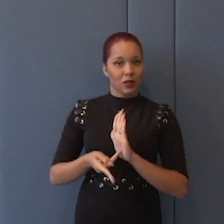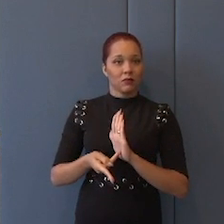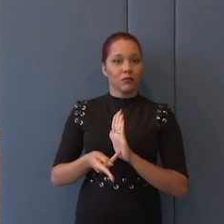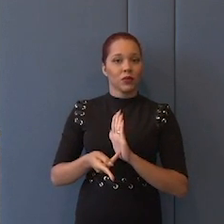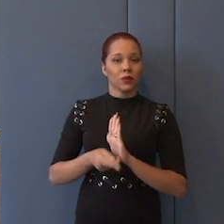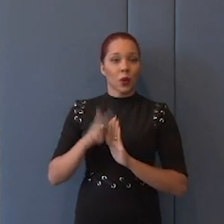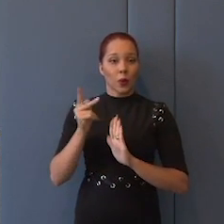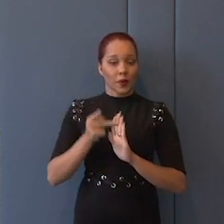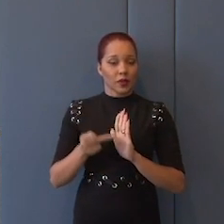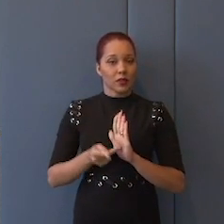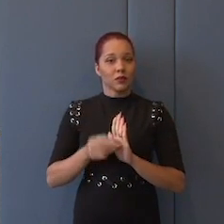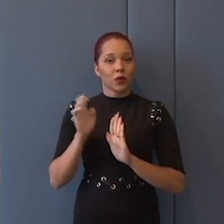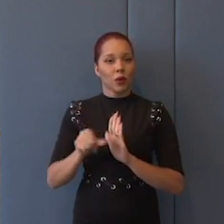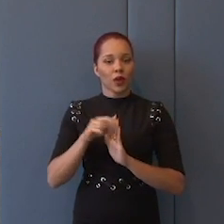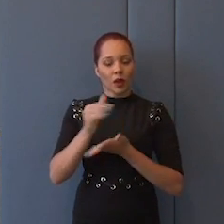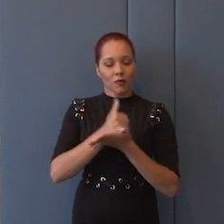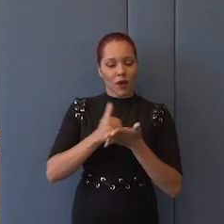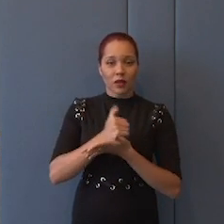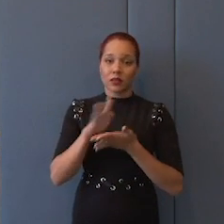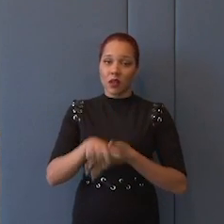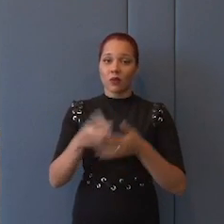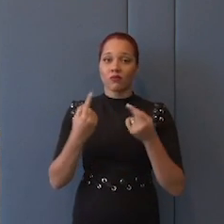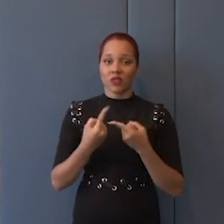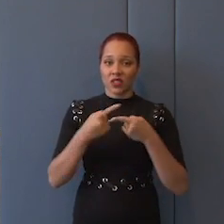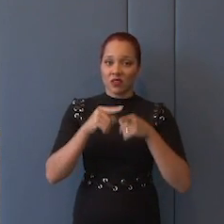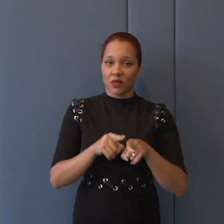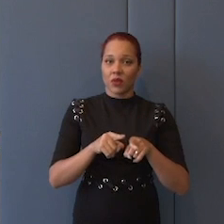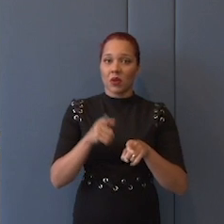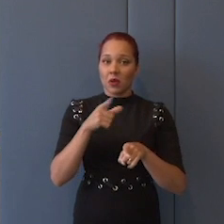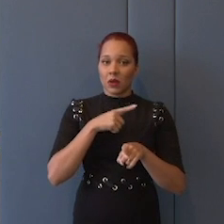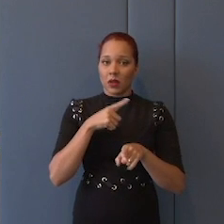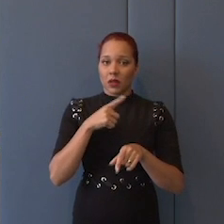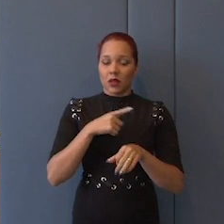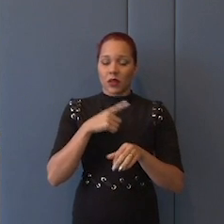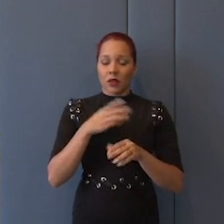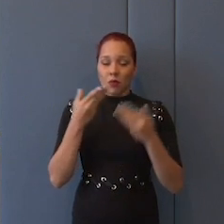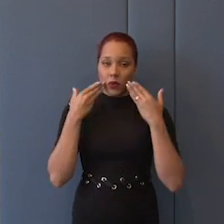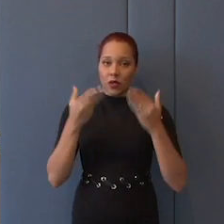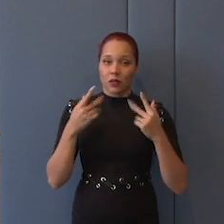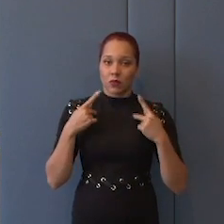balizamento e um desafio para fazer as posições.